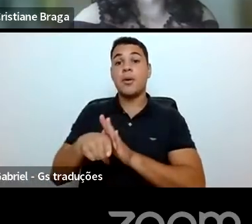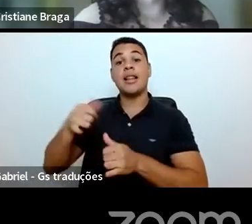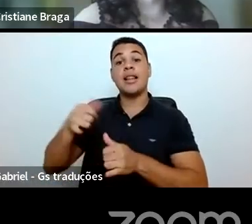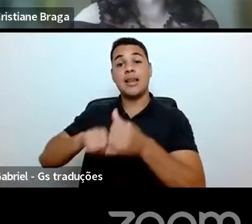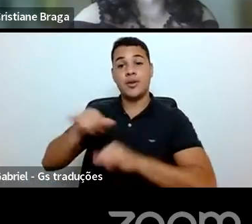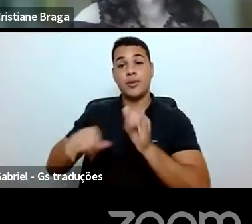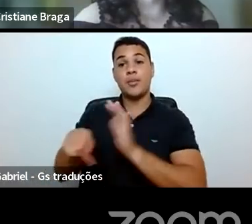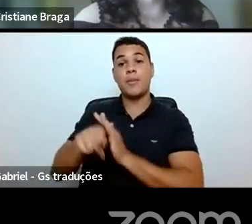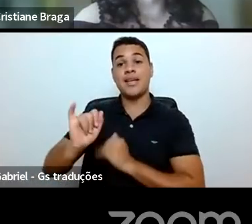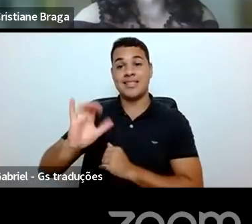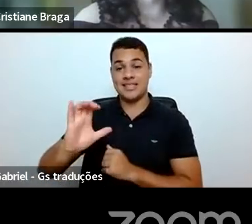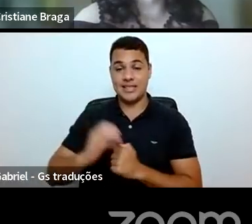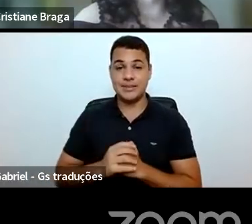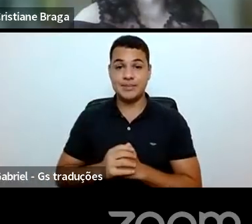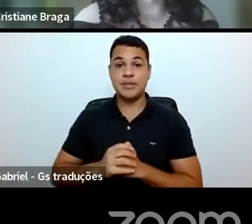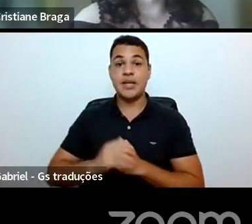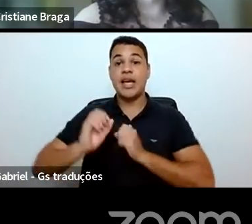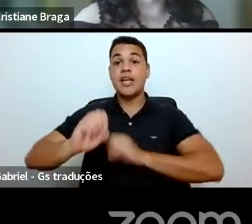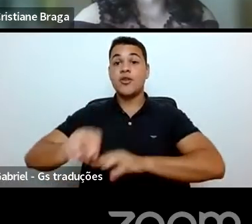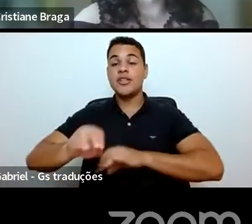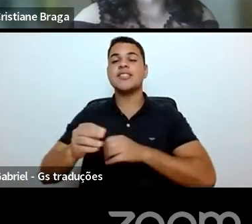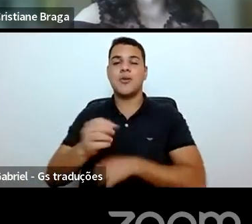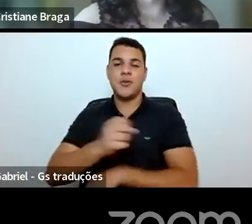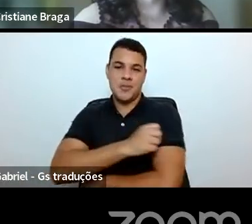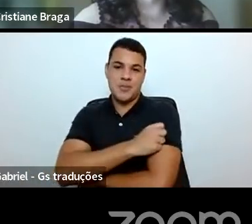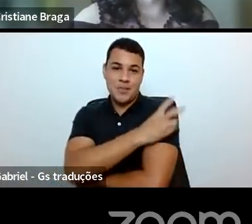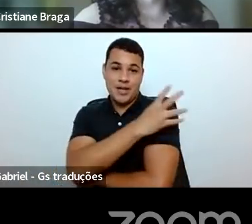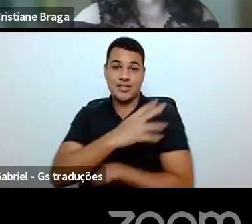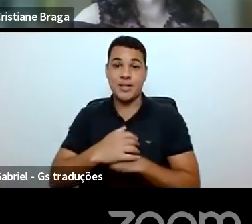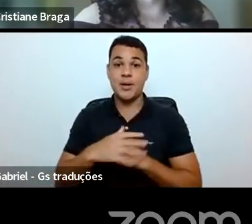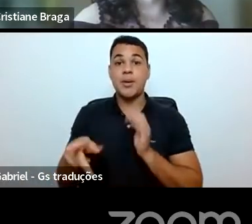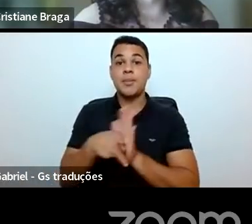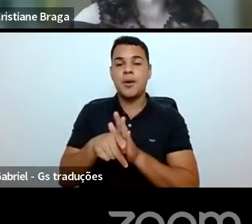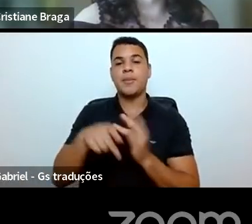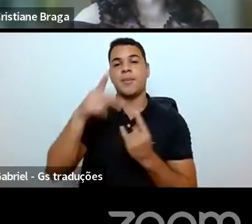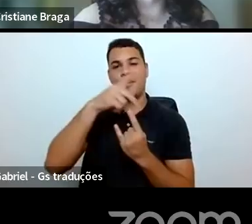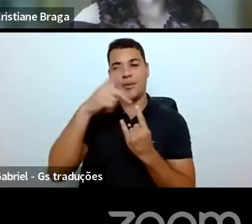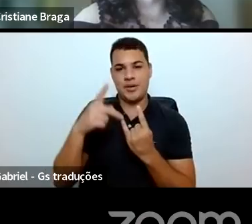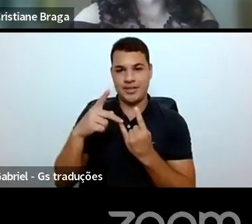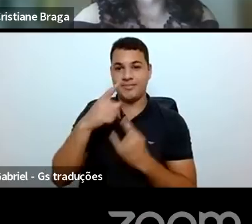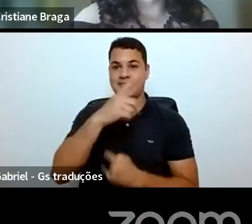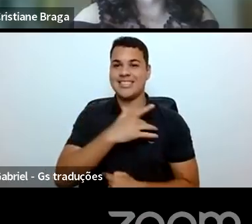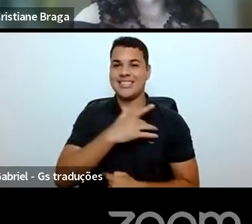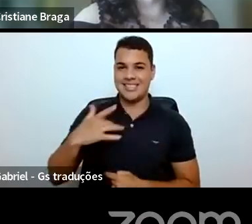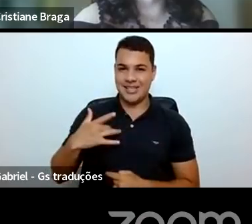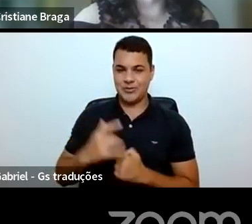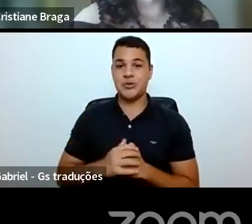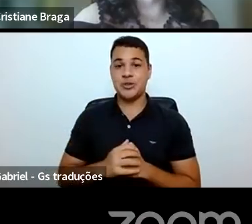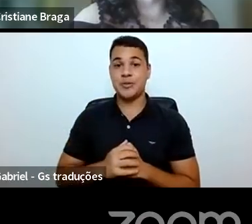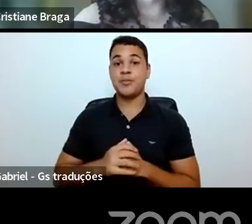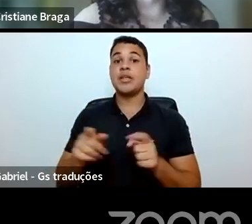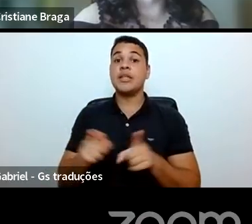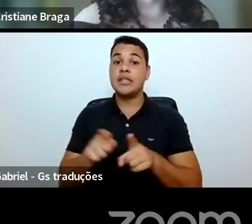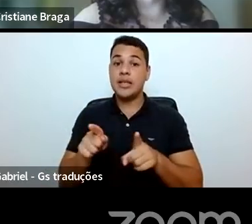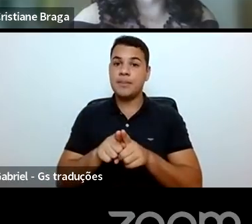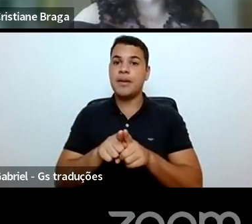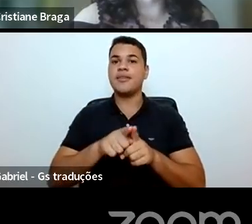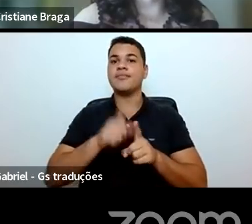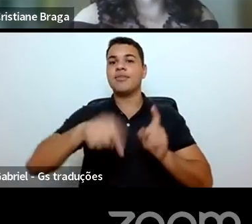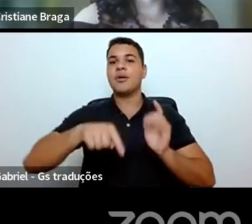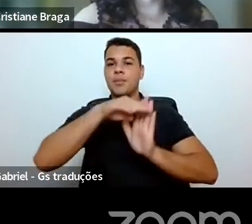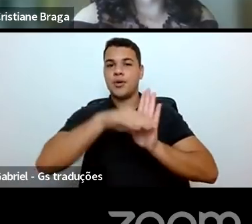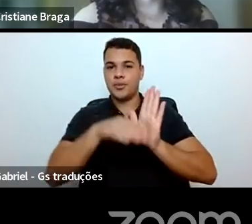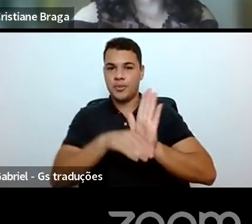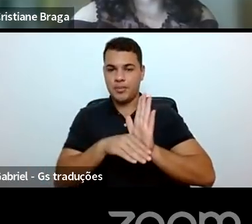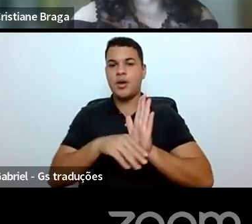Iniciação Científica na Educação Básica da Escola Politécnica de Saúde Joaquim Venâncio e dos programas Provoque e